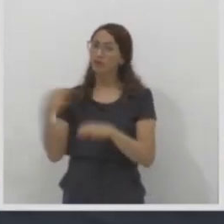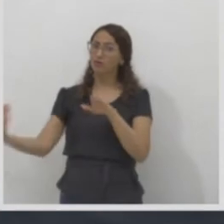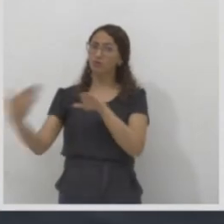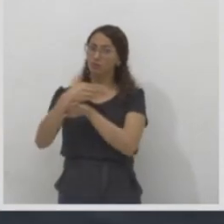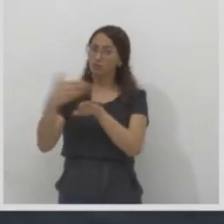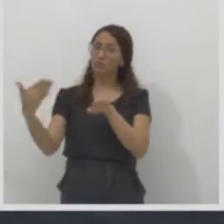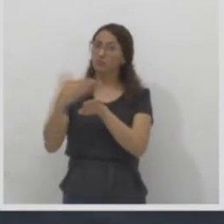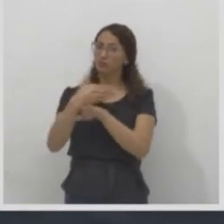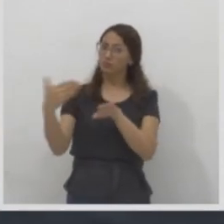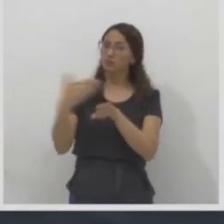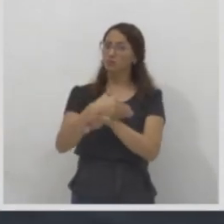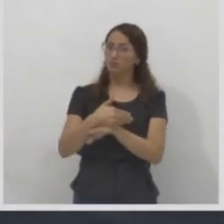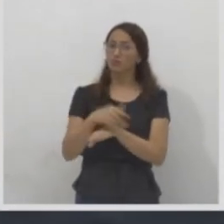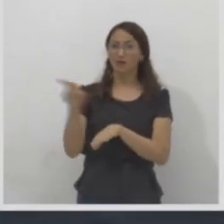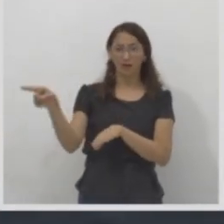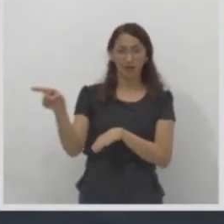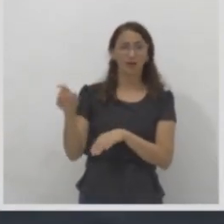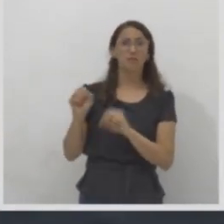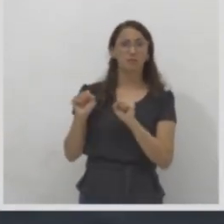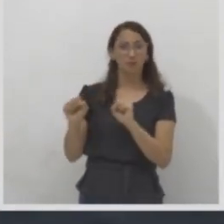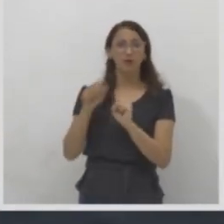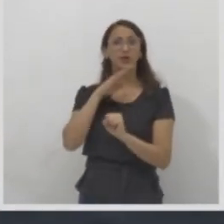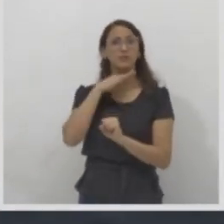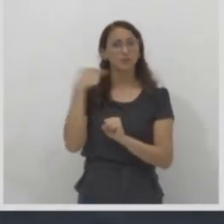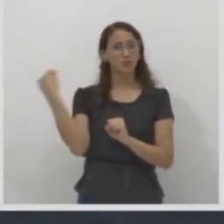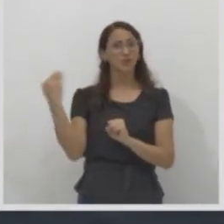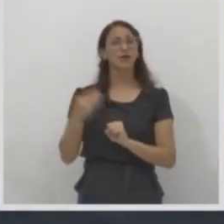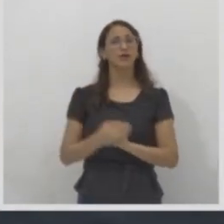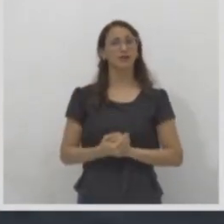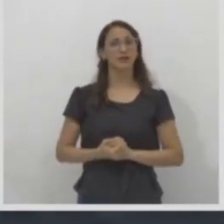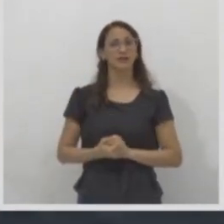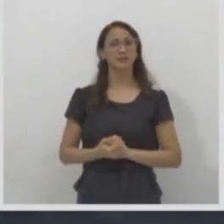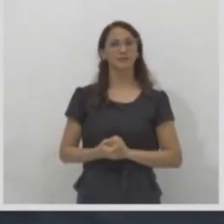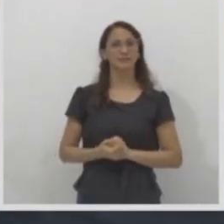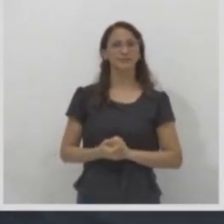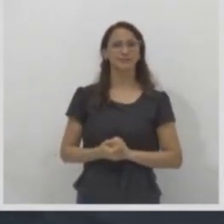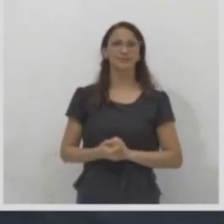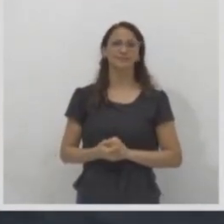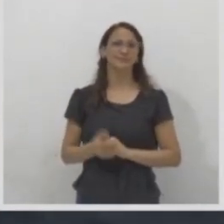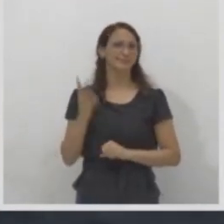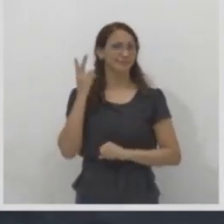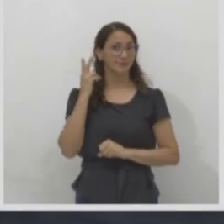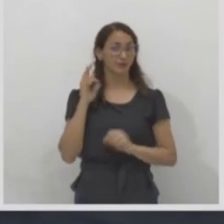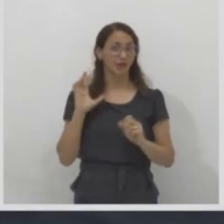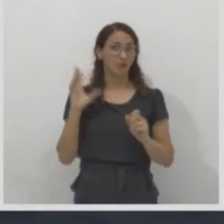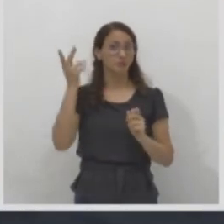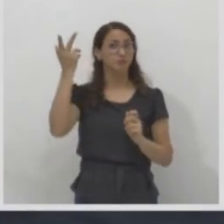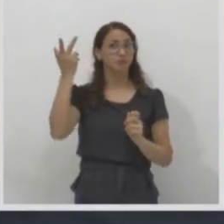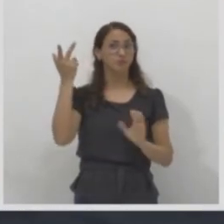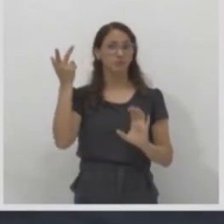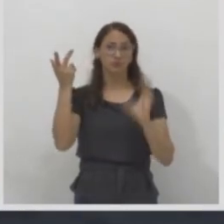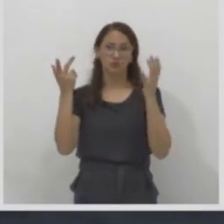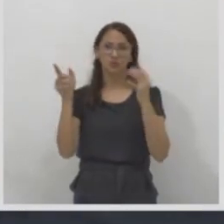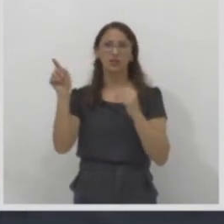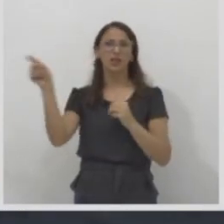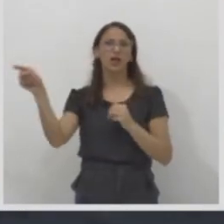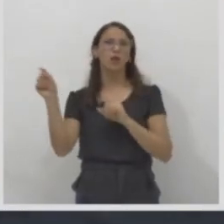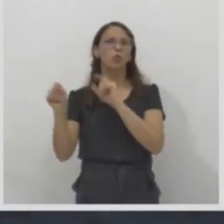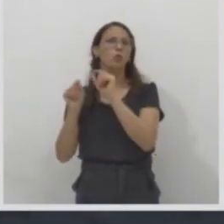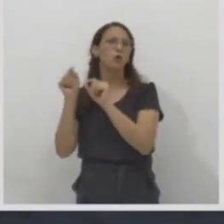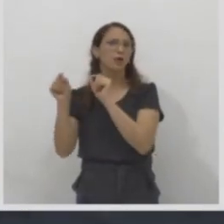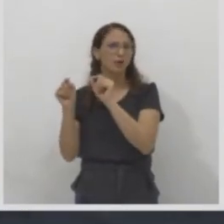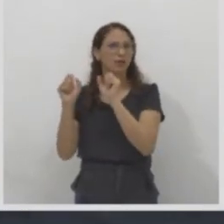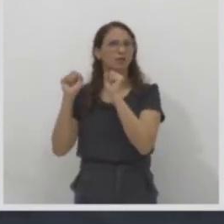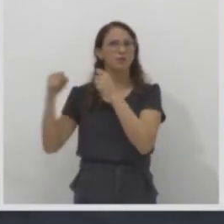que estão correndo o risco de perder a sua vida. Geralmente, é de guerra. Mas pode